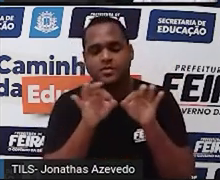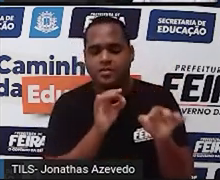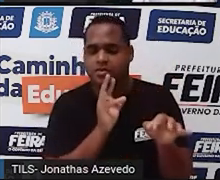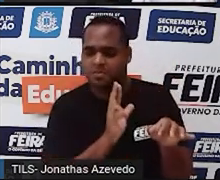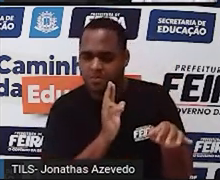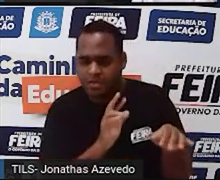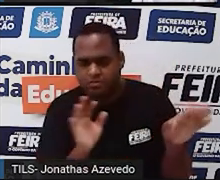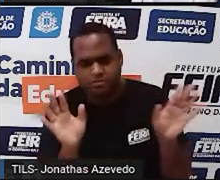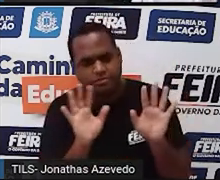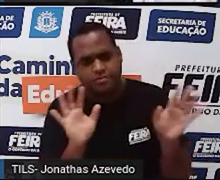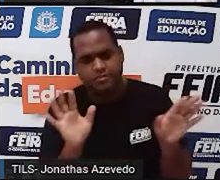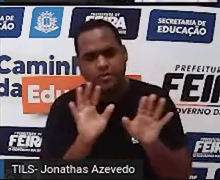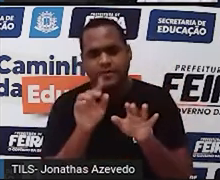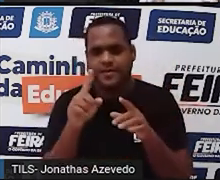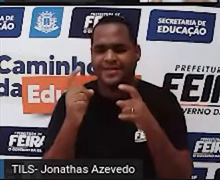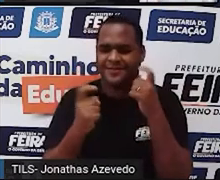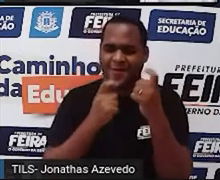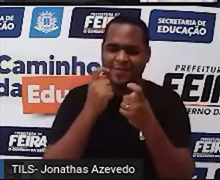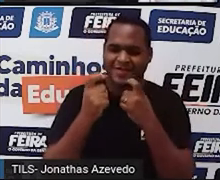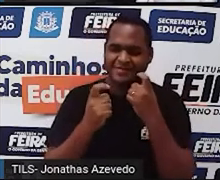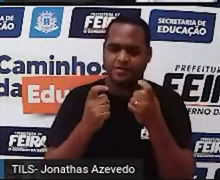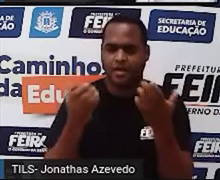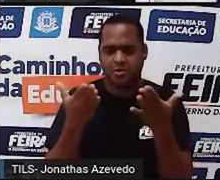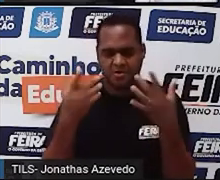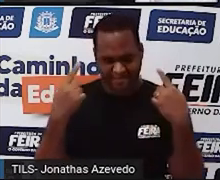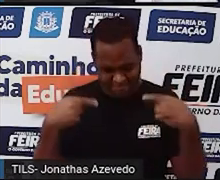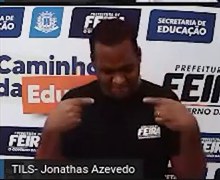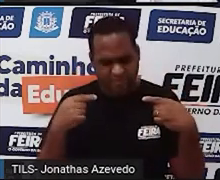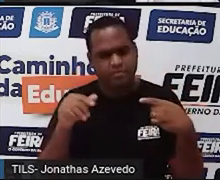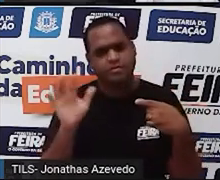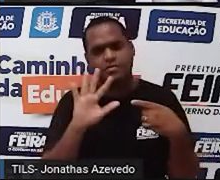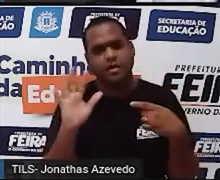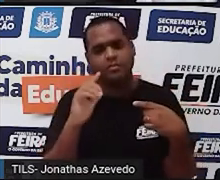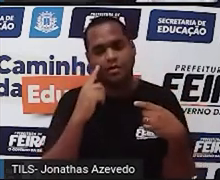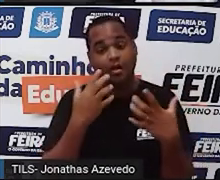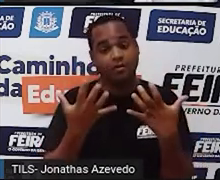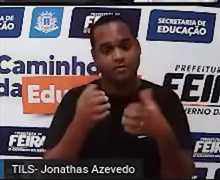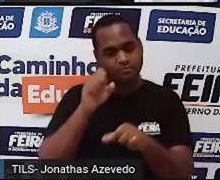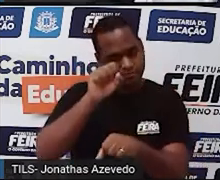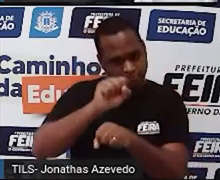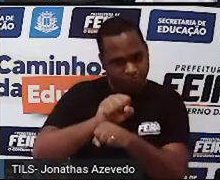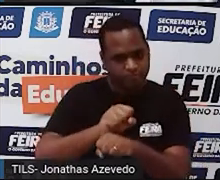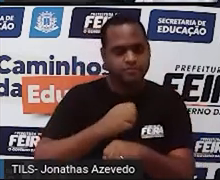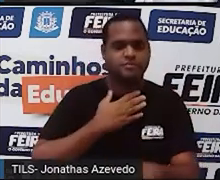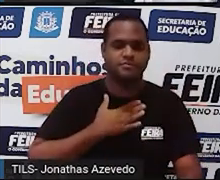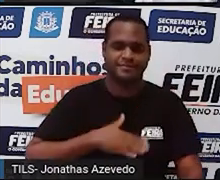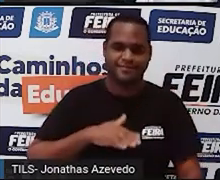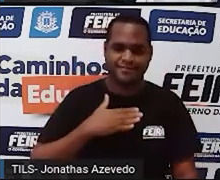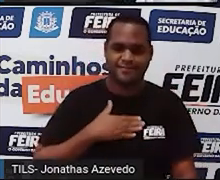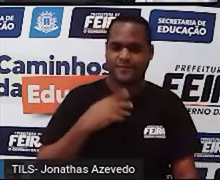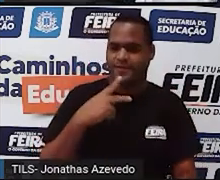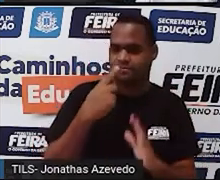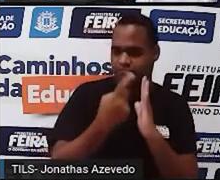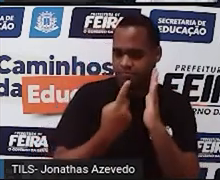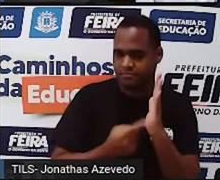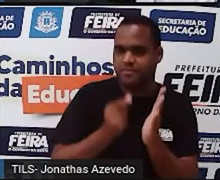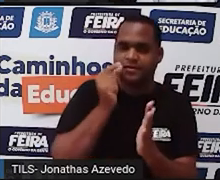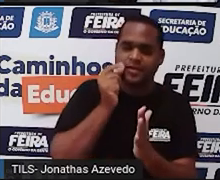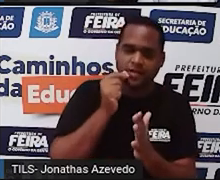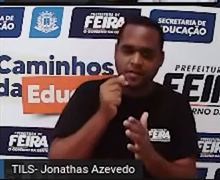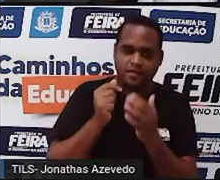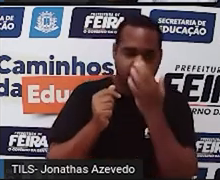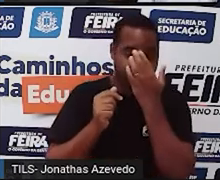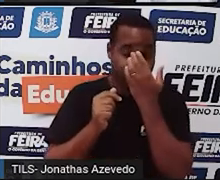nem vai se desafiar agora. Você vai fazer mesmo uma pausa, caso você esteja com seu caderno e lápis na mão.